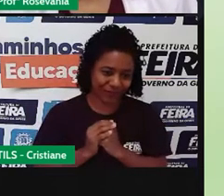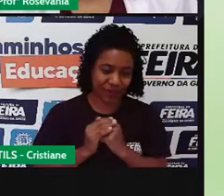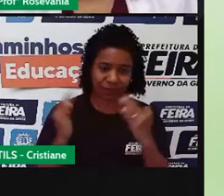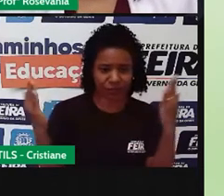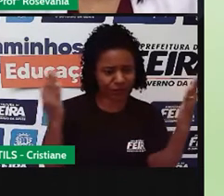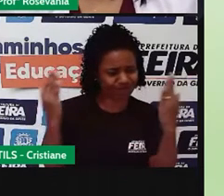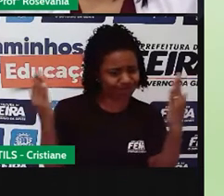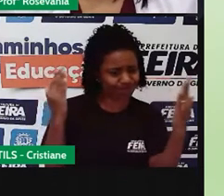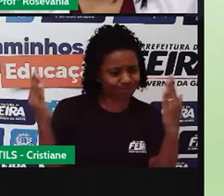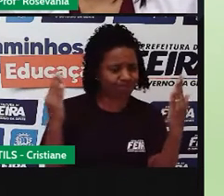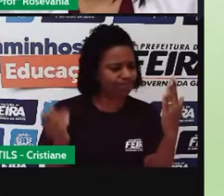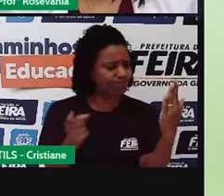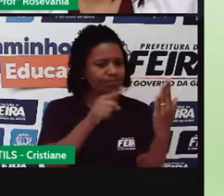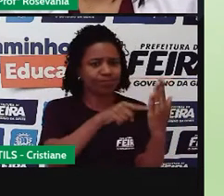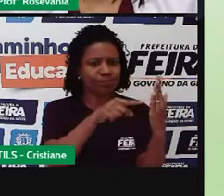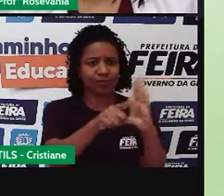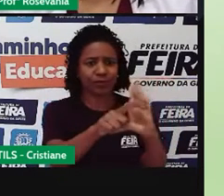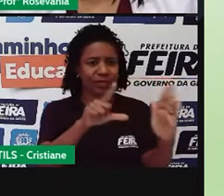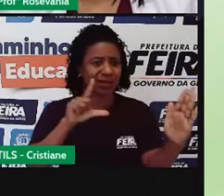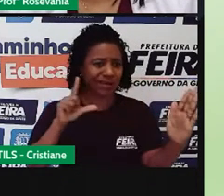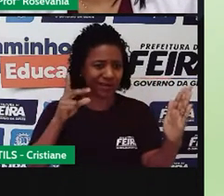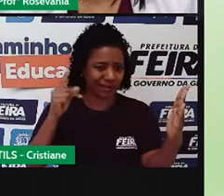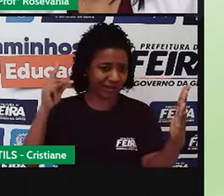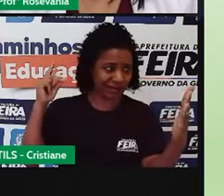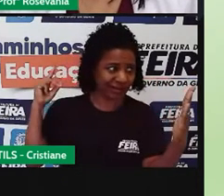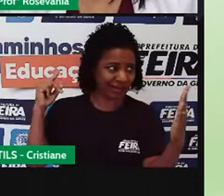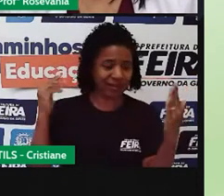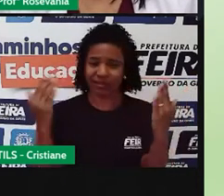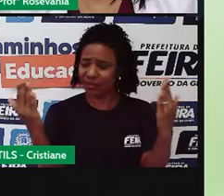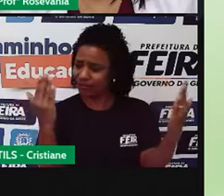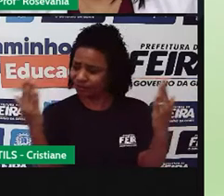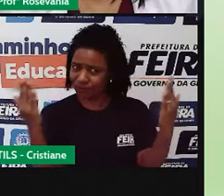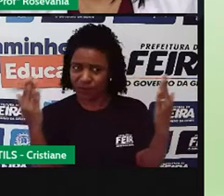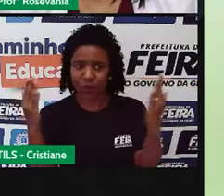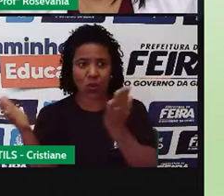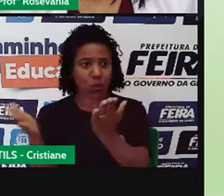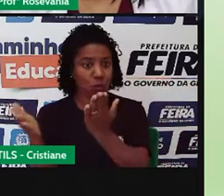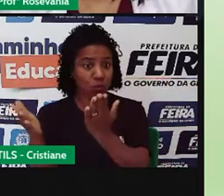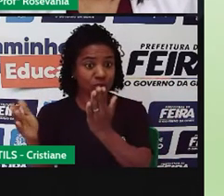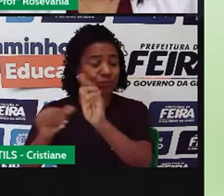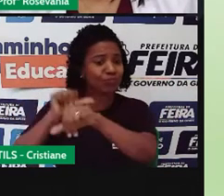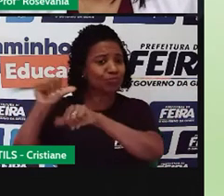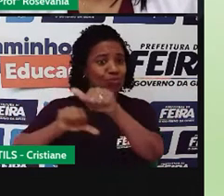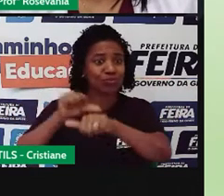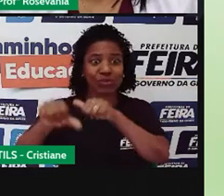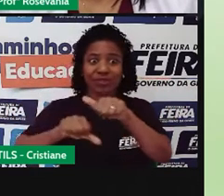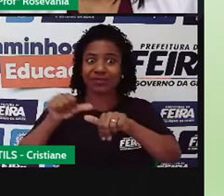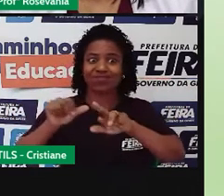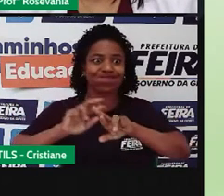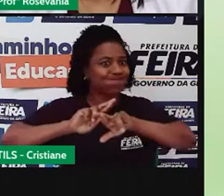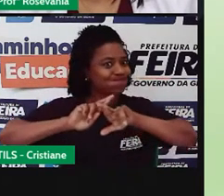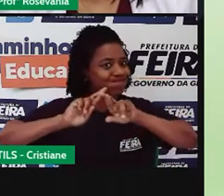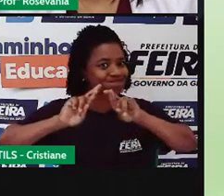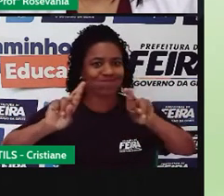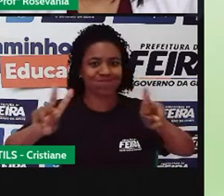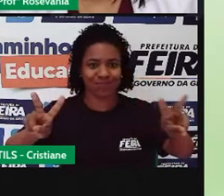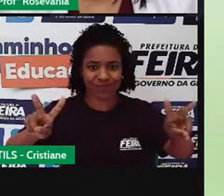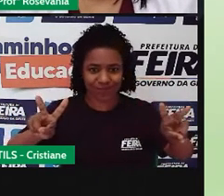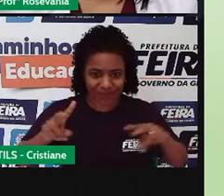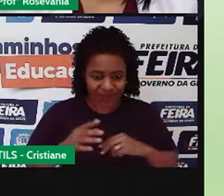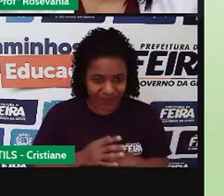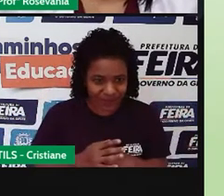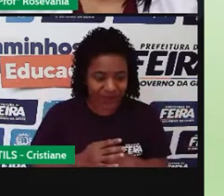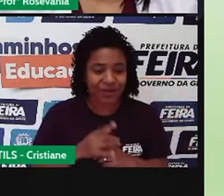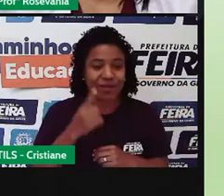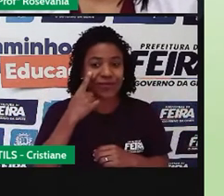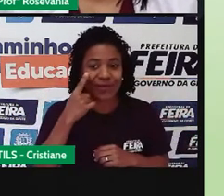vegetação original com o mapa da vegetação atual que a gente tem, e assim mesmo, esse atual é de 2000, a gente sabe que já estamos